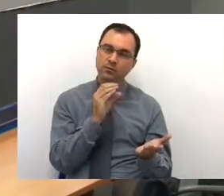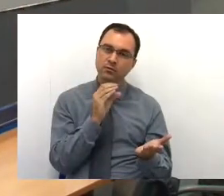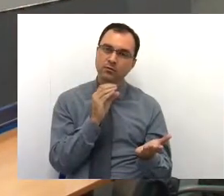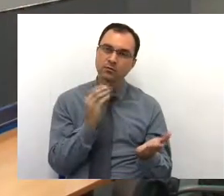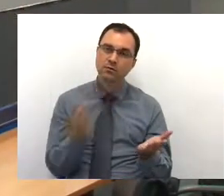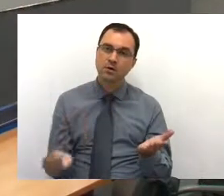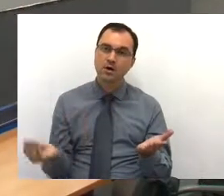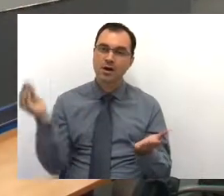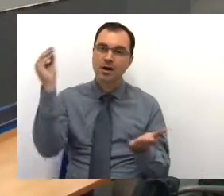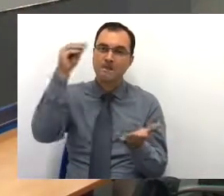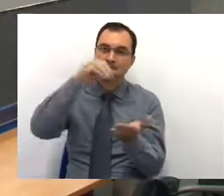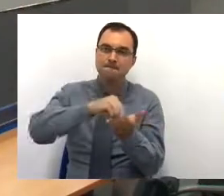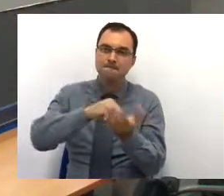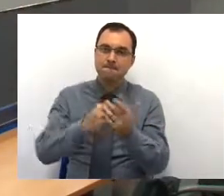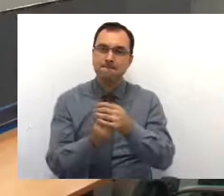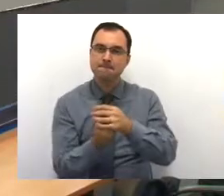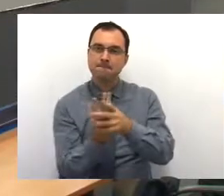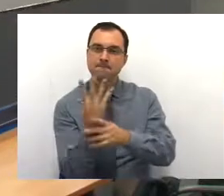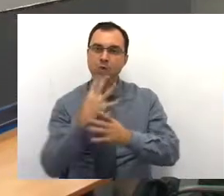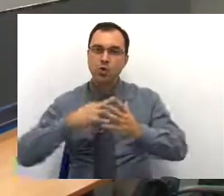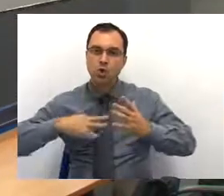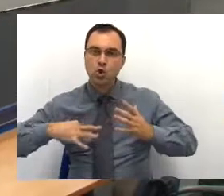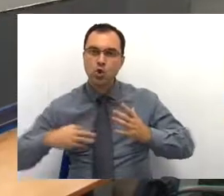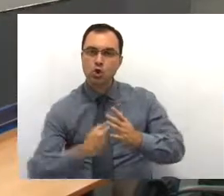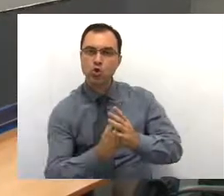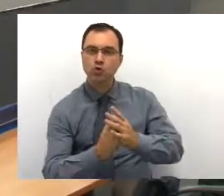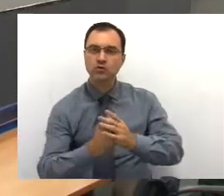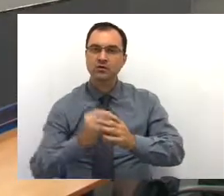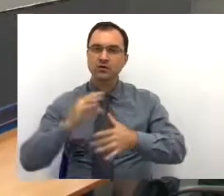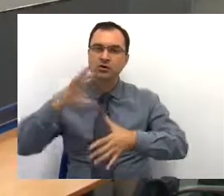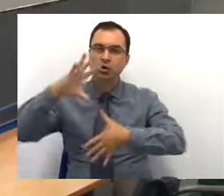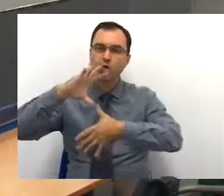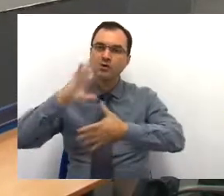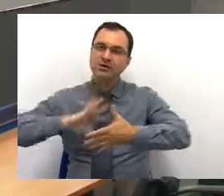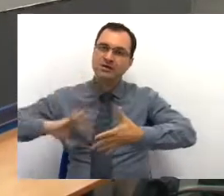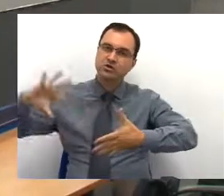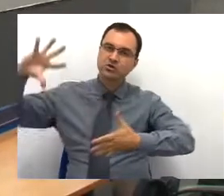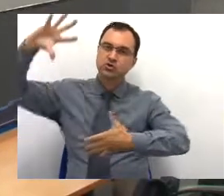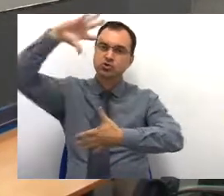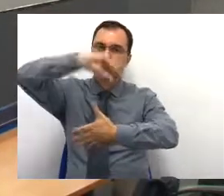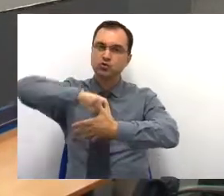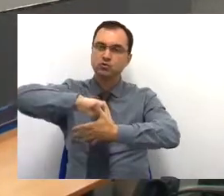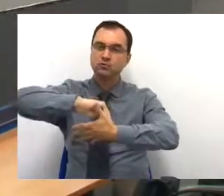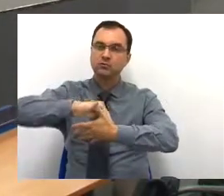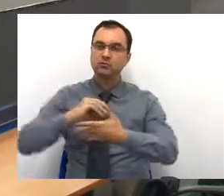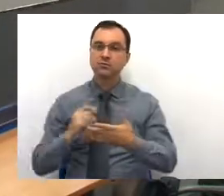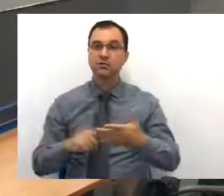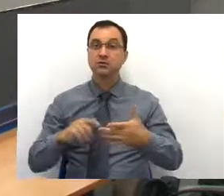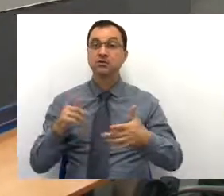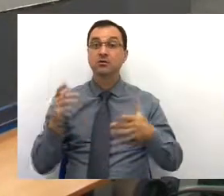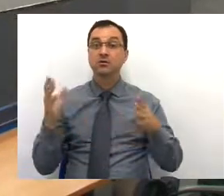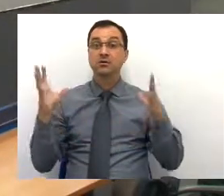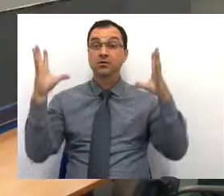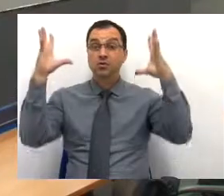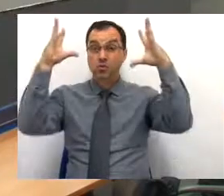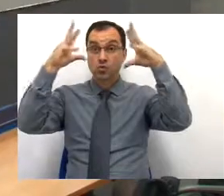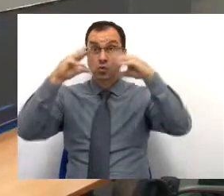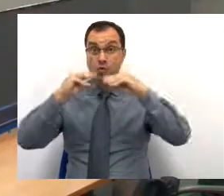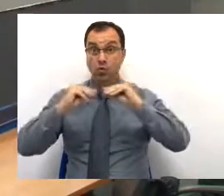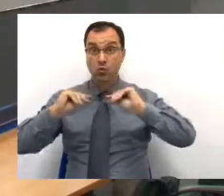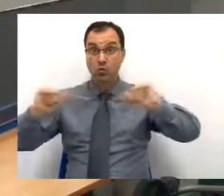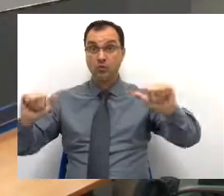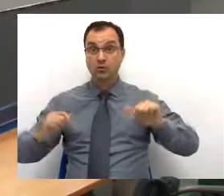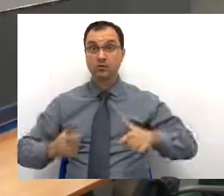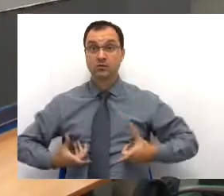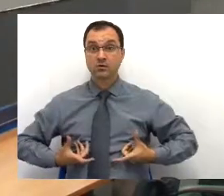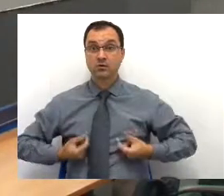implantar em todo o território nacional para coibir o câncer das